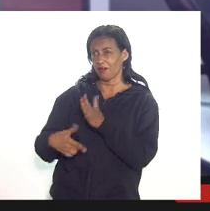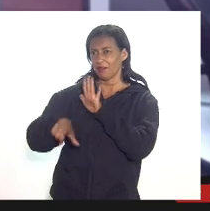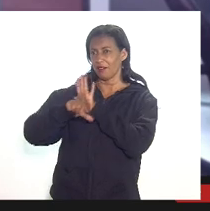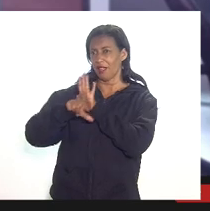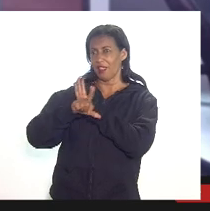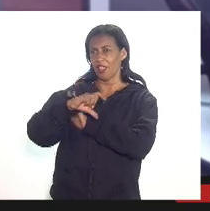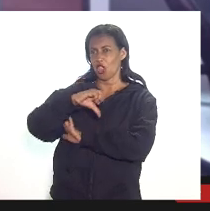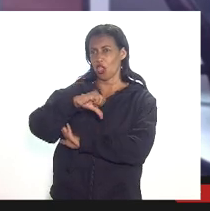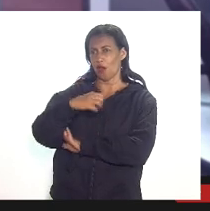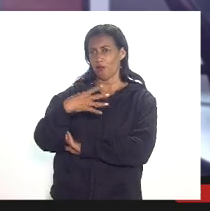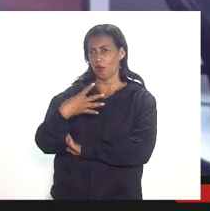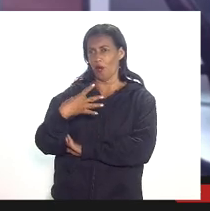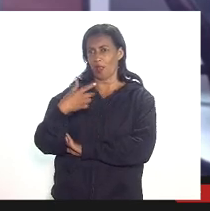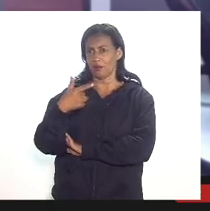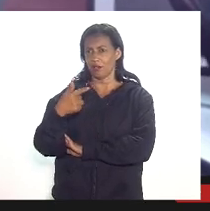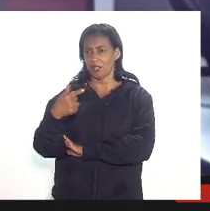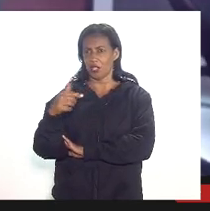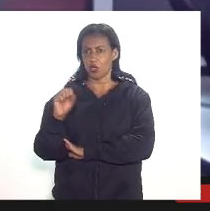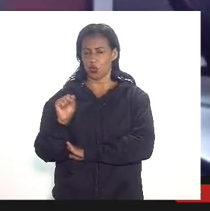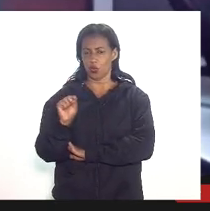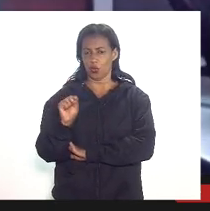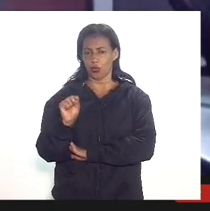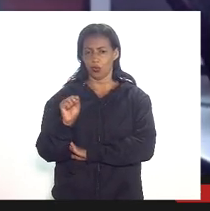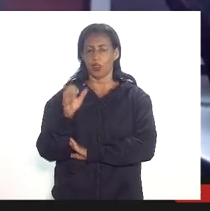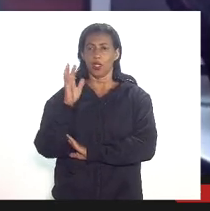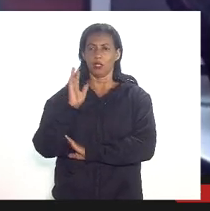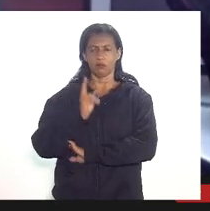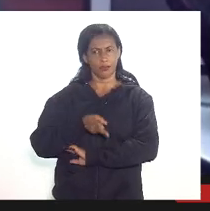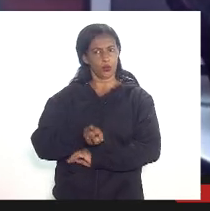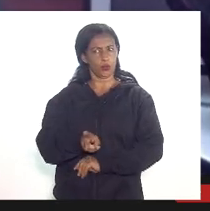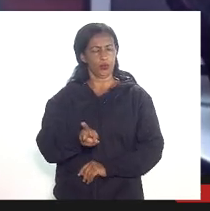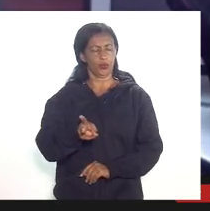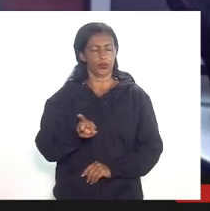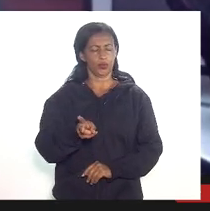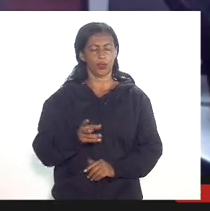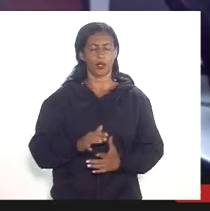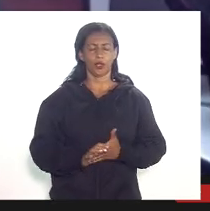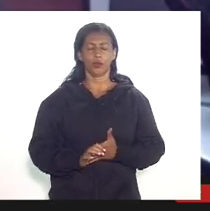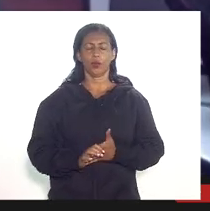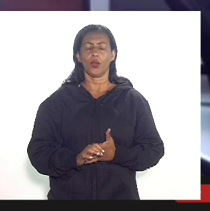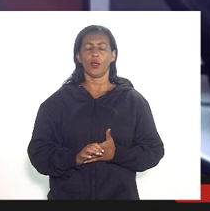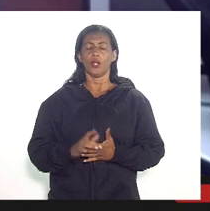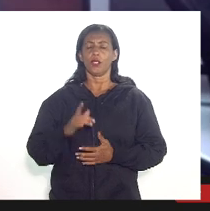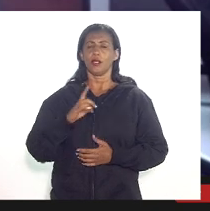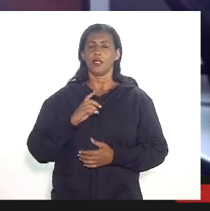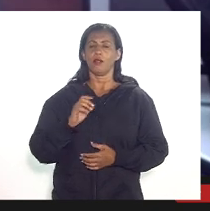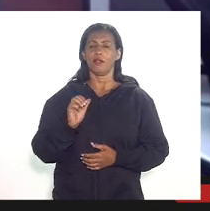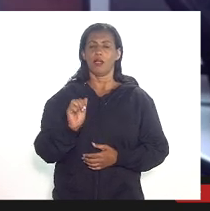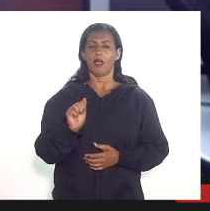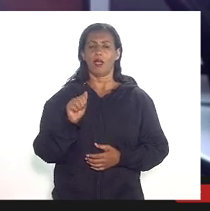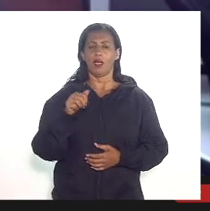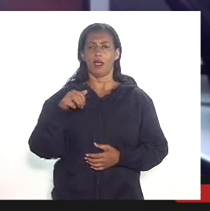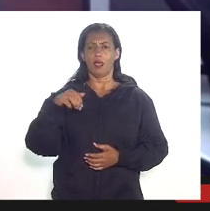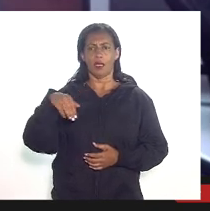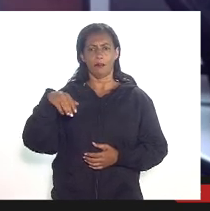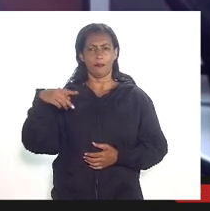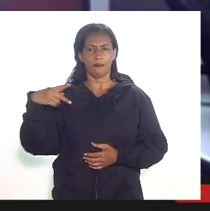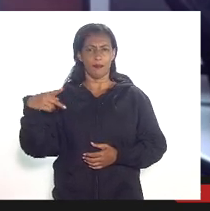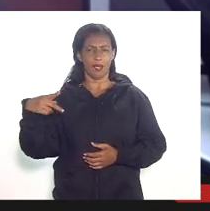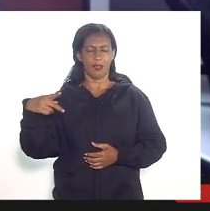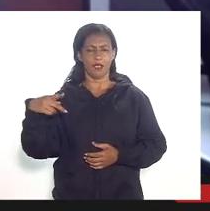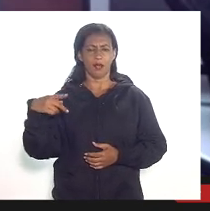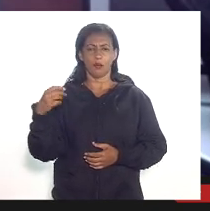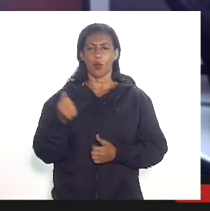lei 9478. Dando seguimento então coube a ANP regulamentar quais